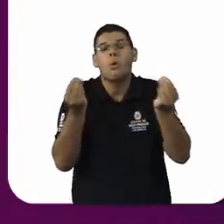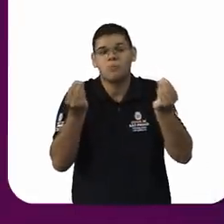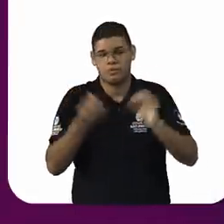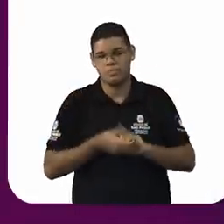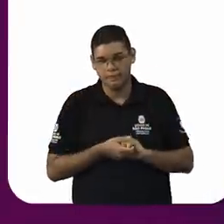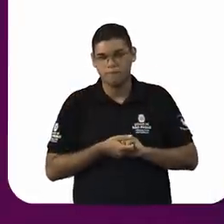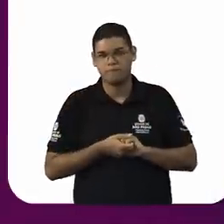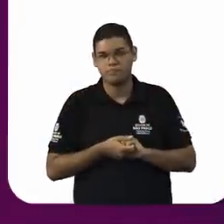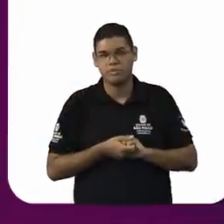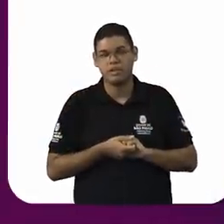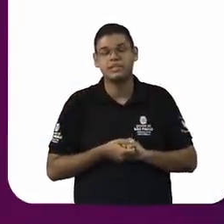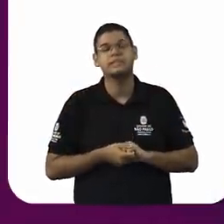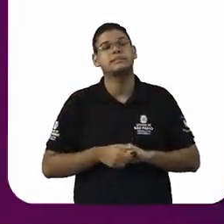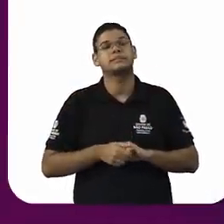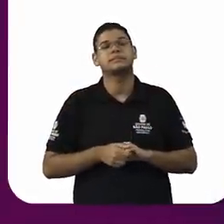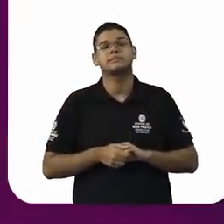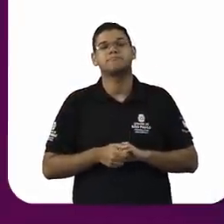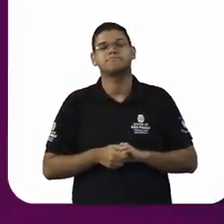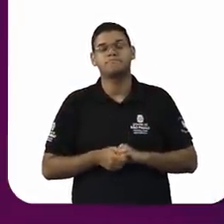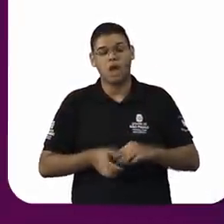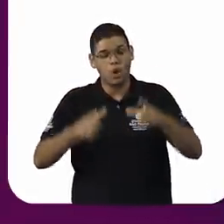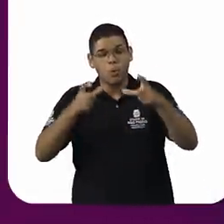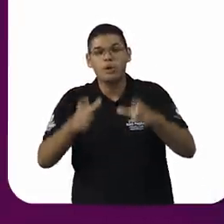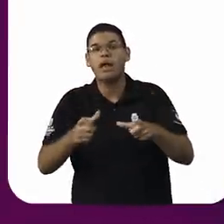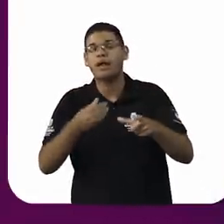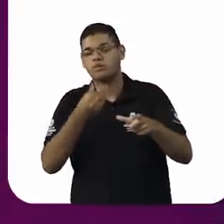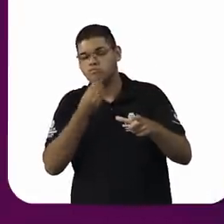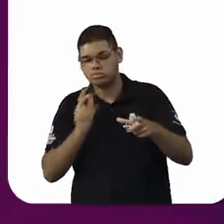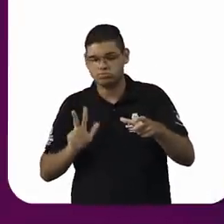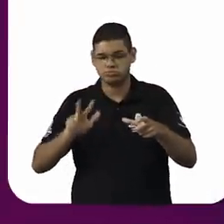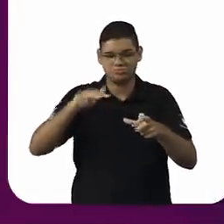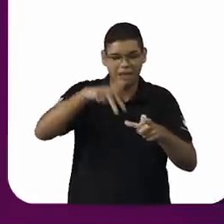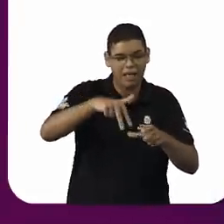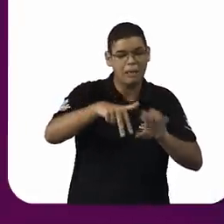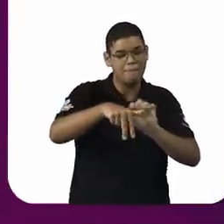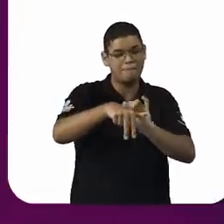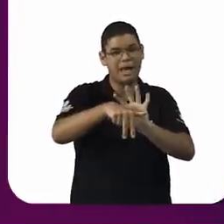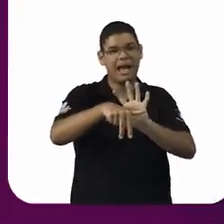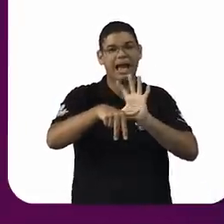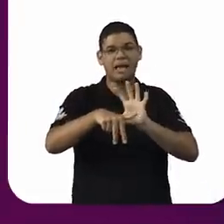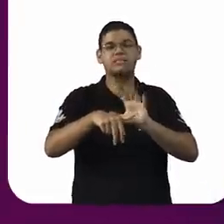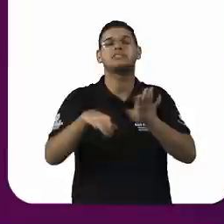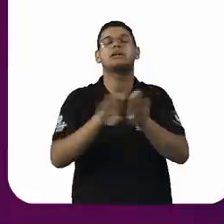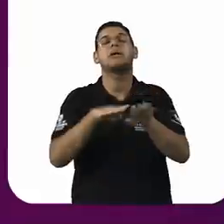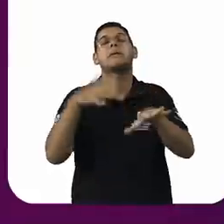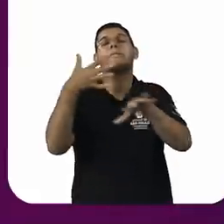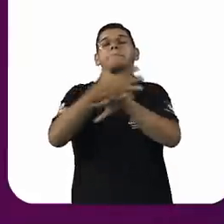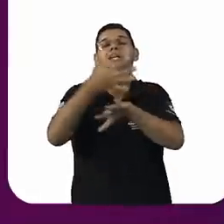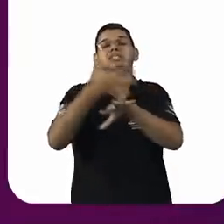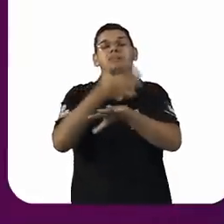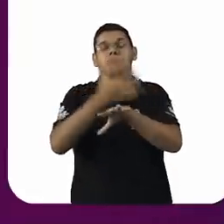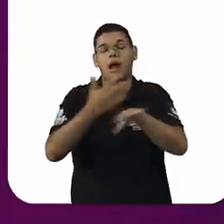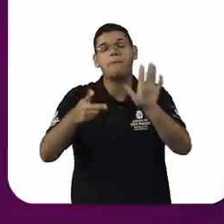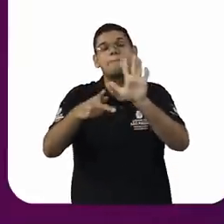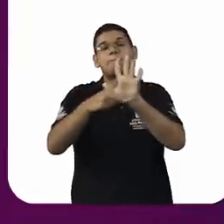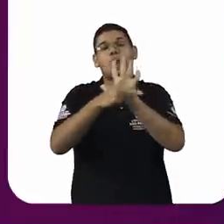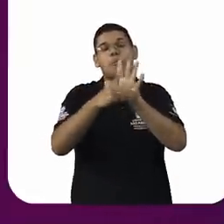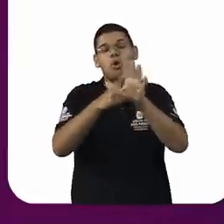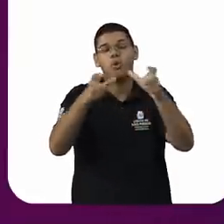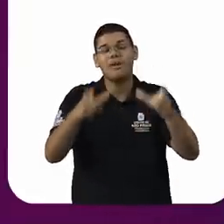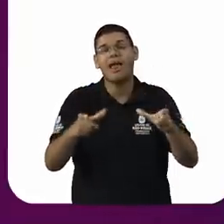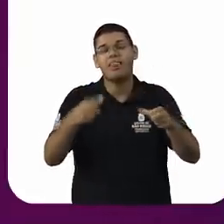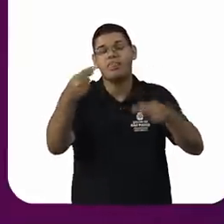de poder dentro desse ambiente, participar simplesmente daquele ambiente, das discussões de maneira ampla.